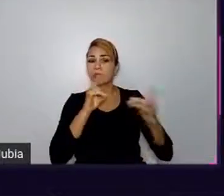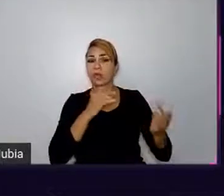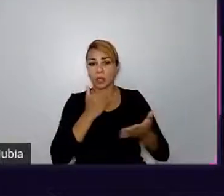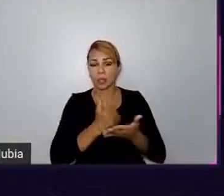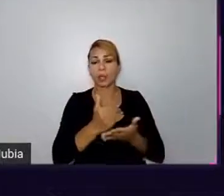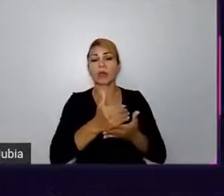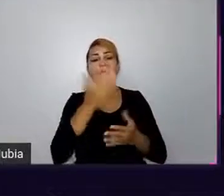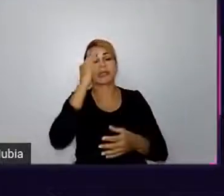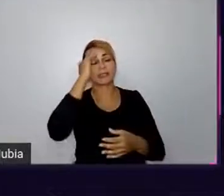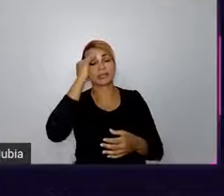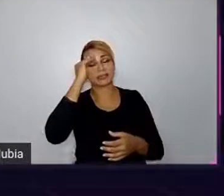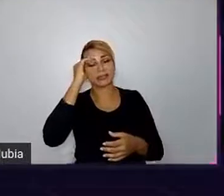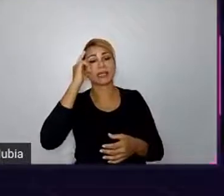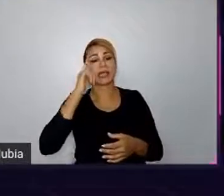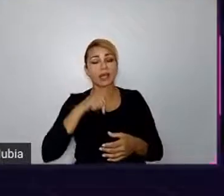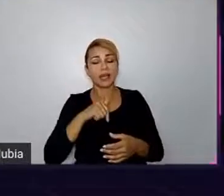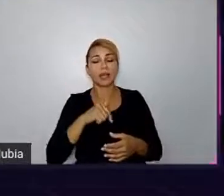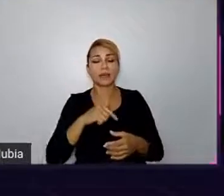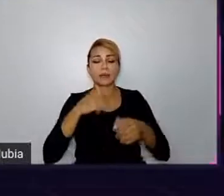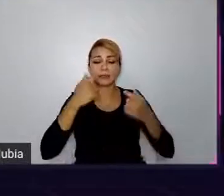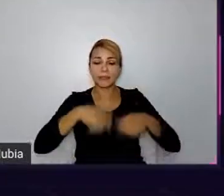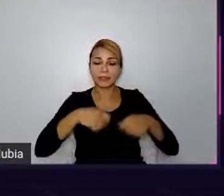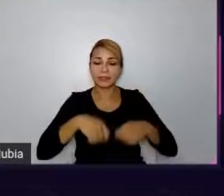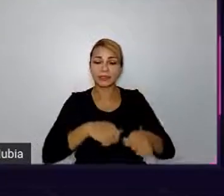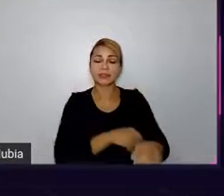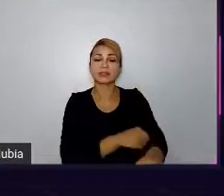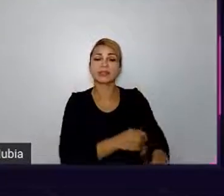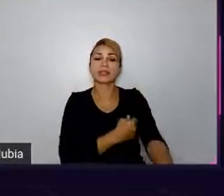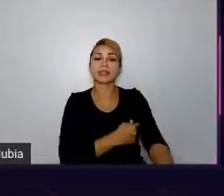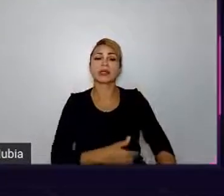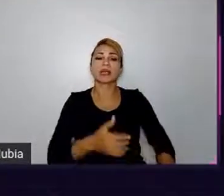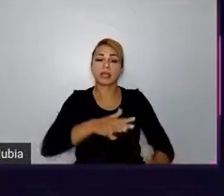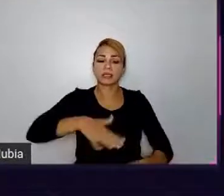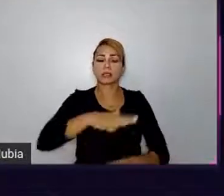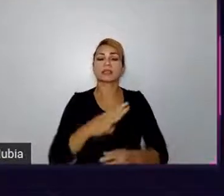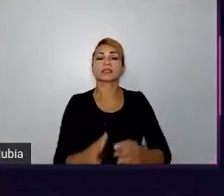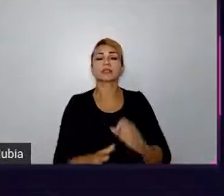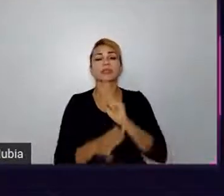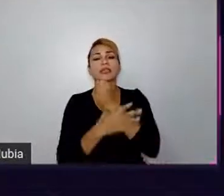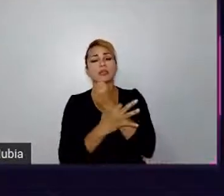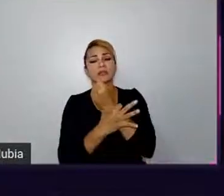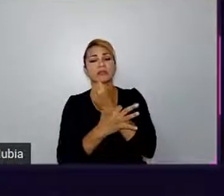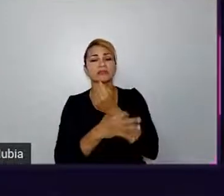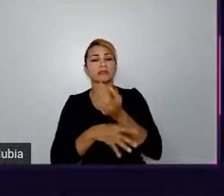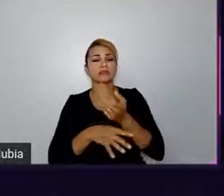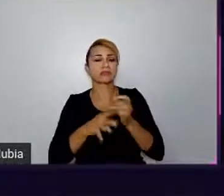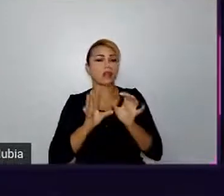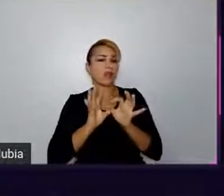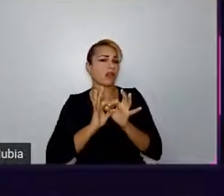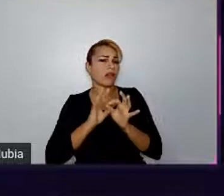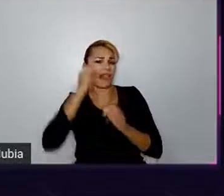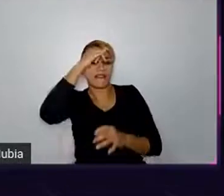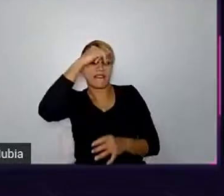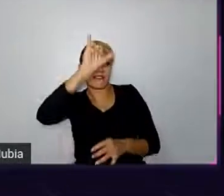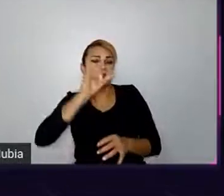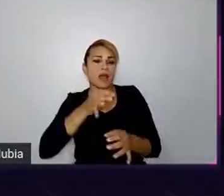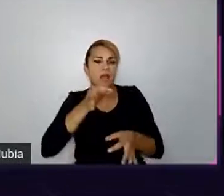O espaço para o feedback precisa ser um espaço seguro, onde seja livre de julgamentos, onde a gente consiga